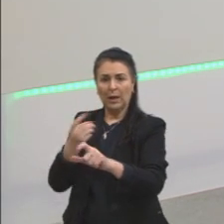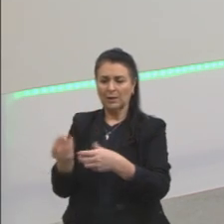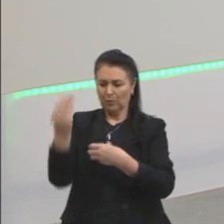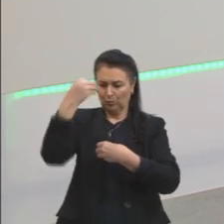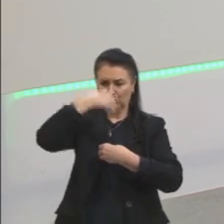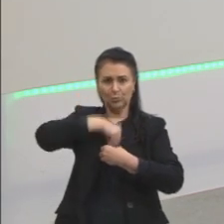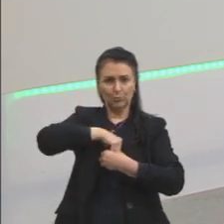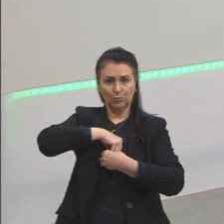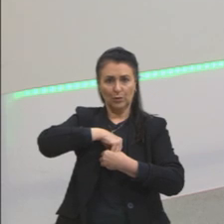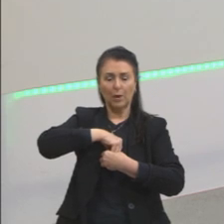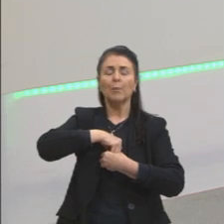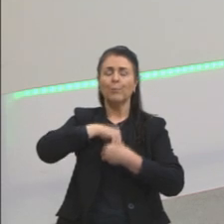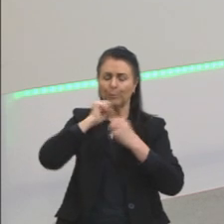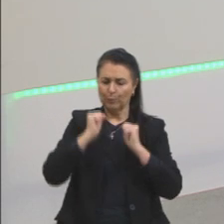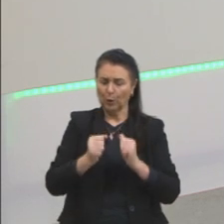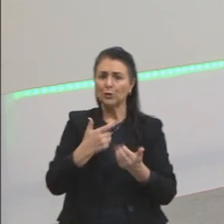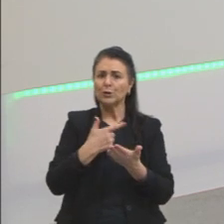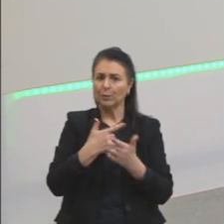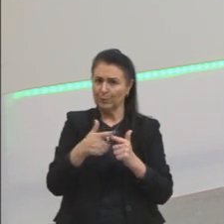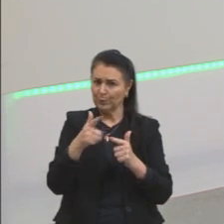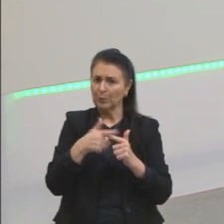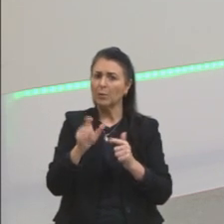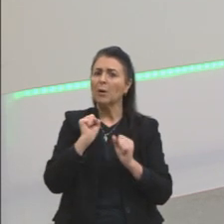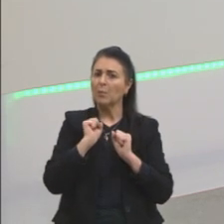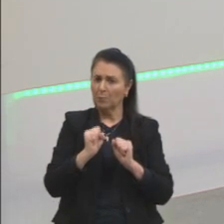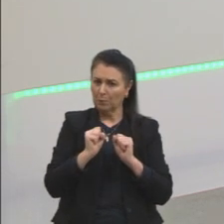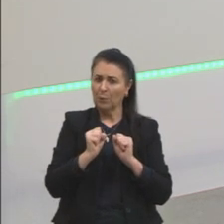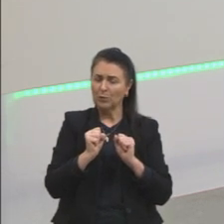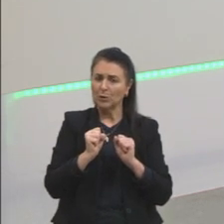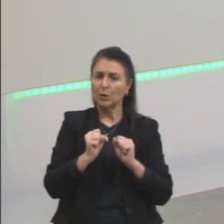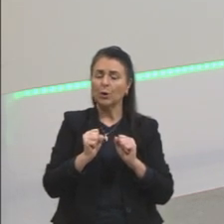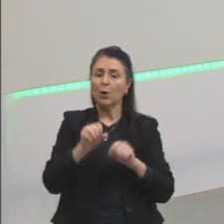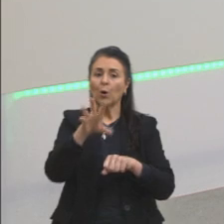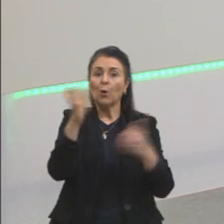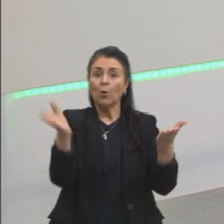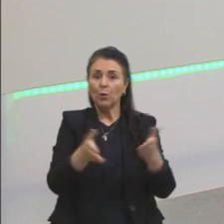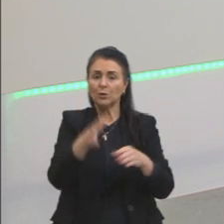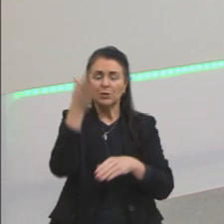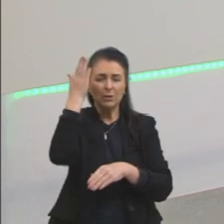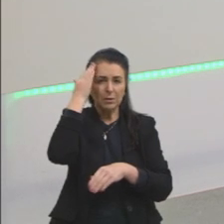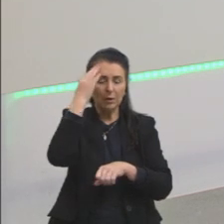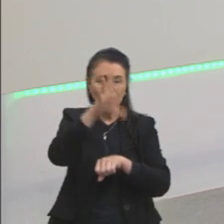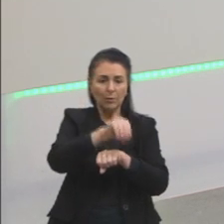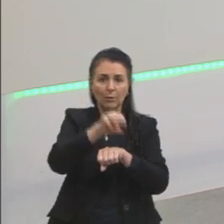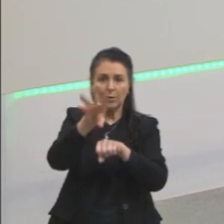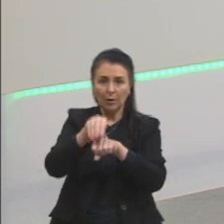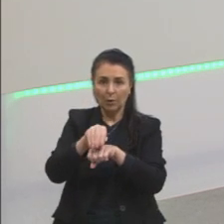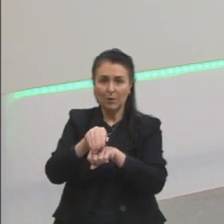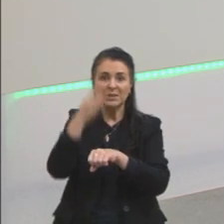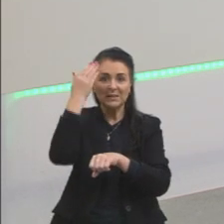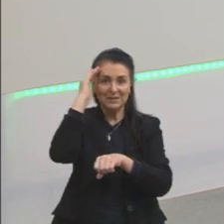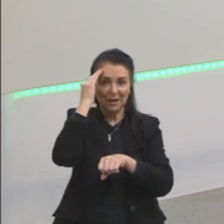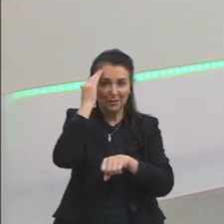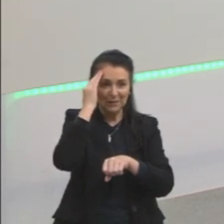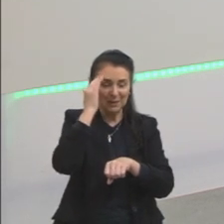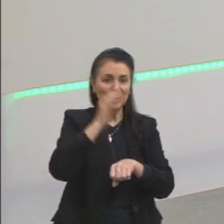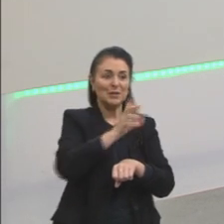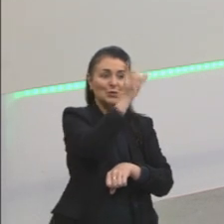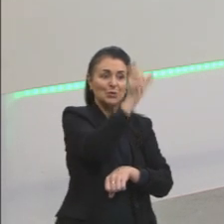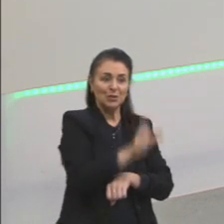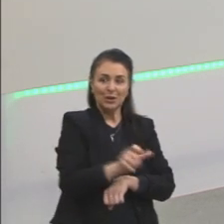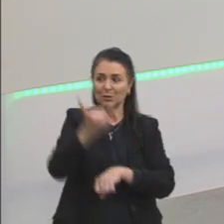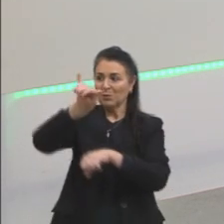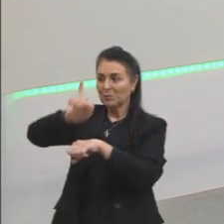vai dar problemas. A gente sabe que hoje não. Que o conhecimento ocorre na intersubjetividade. Essa separação de